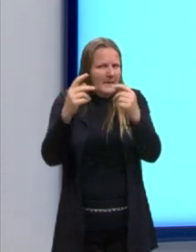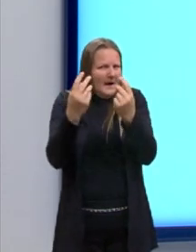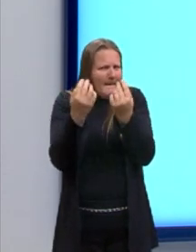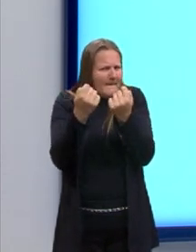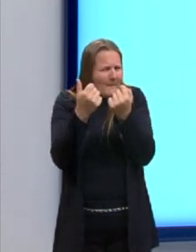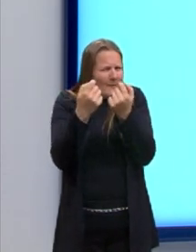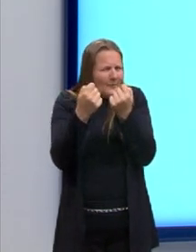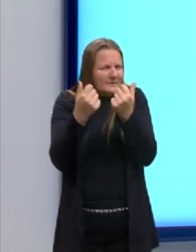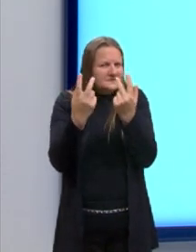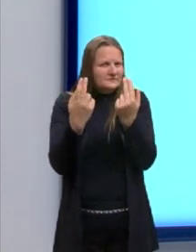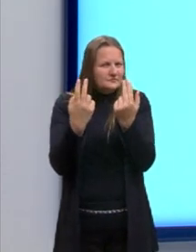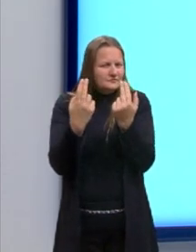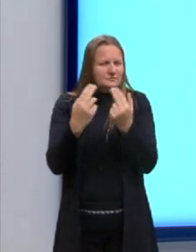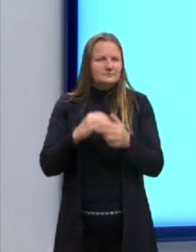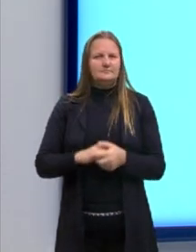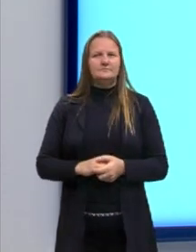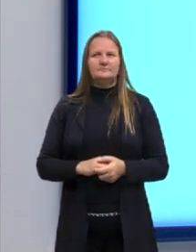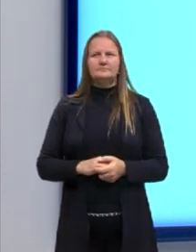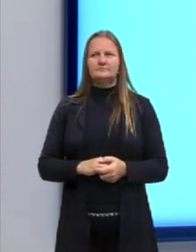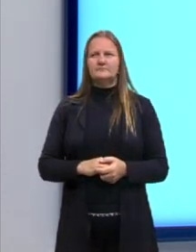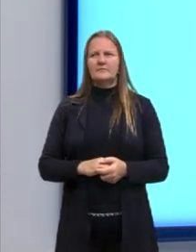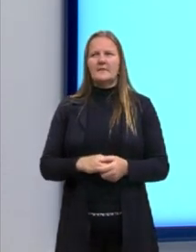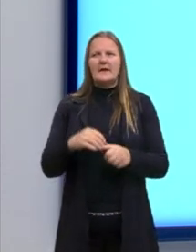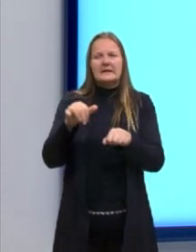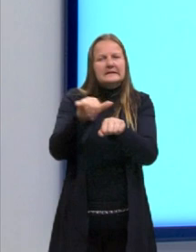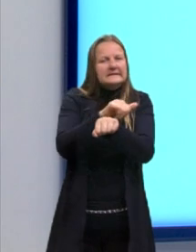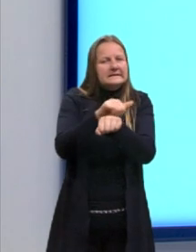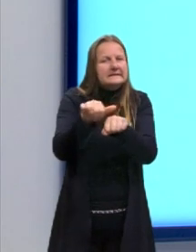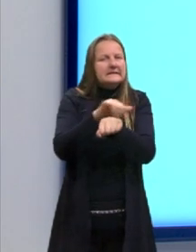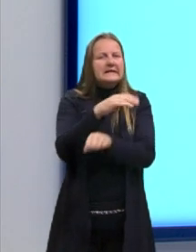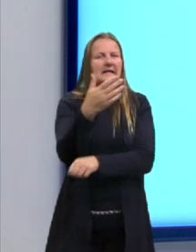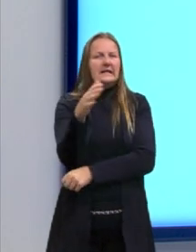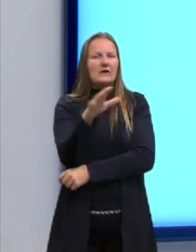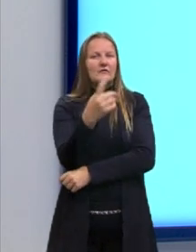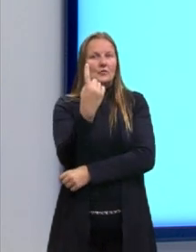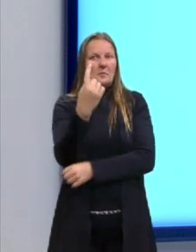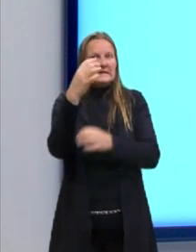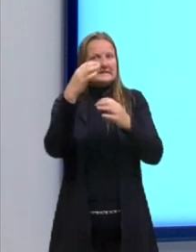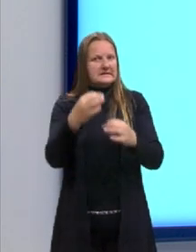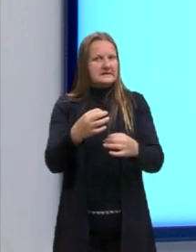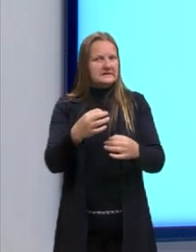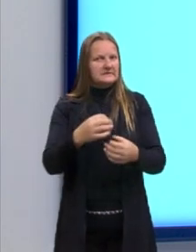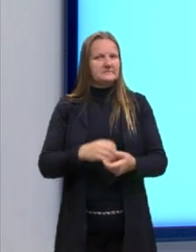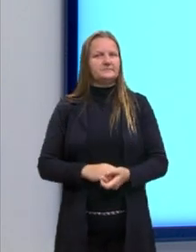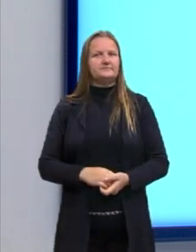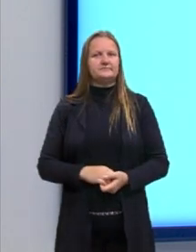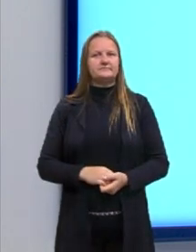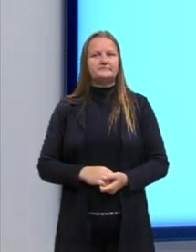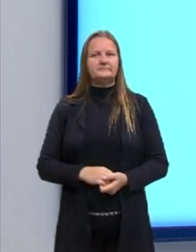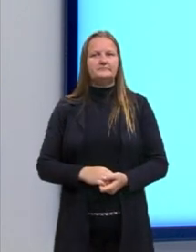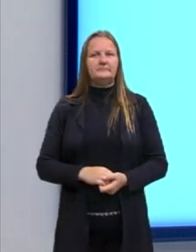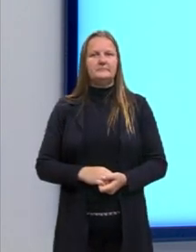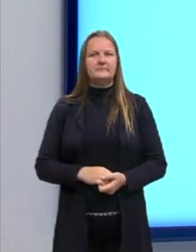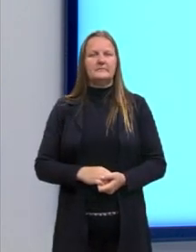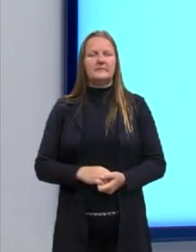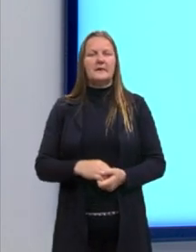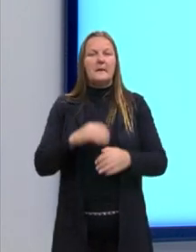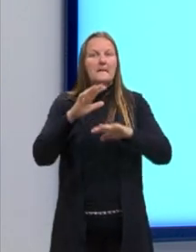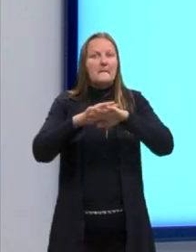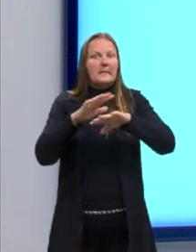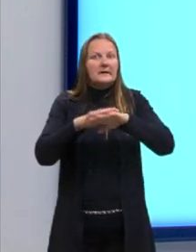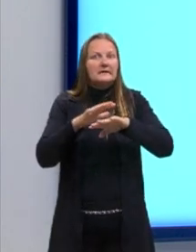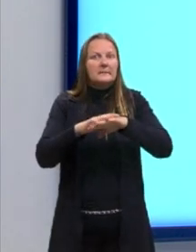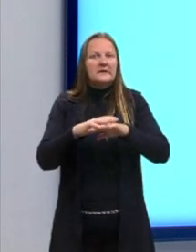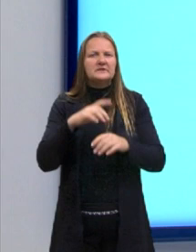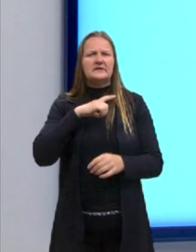de resolver questões exatas. Provavelmente, uma delas é correta. No caso de uma pergunta de matemática, se as